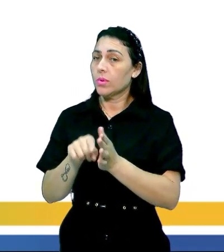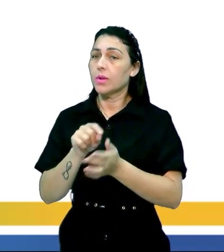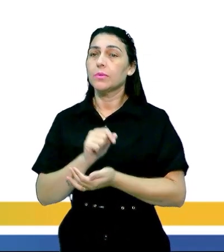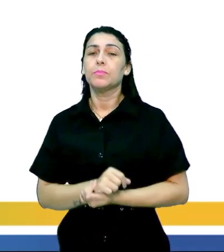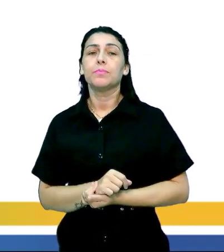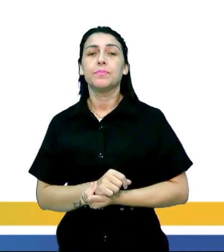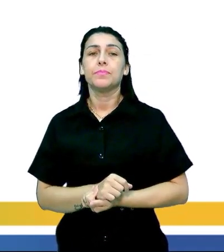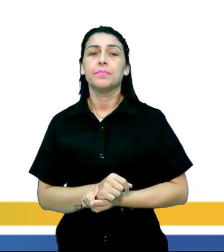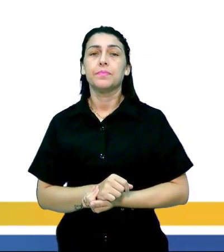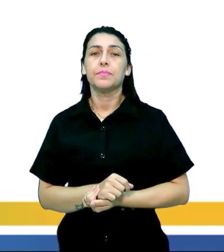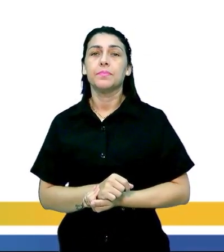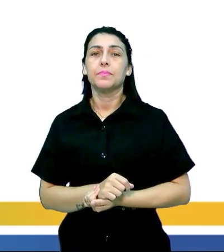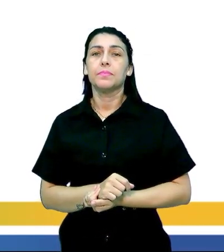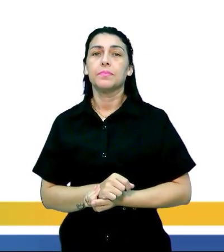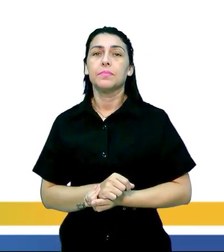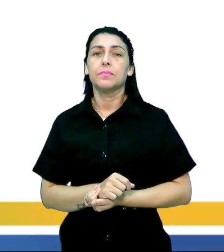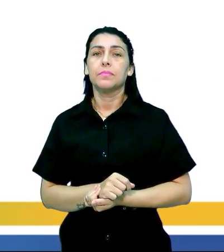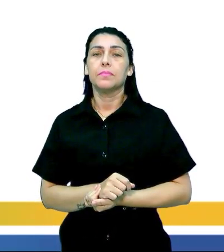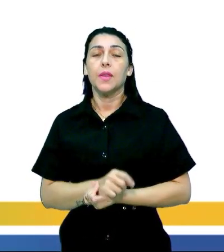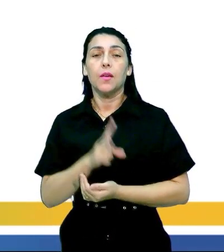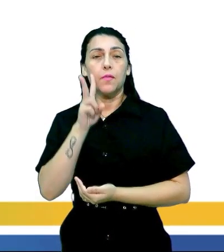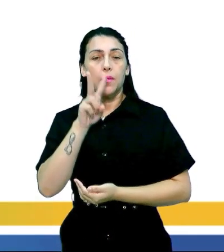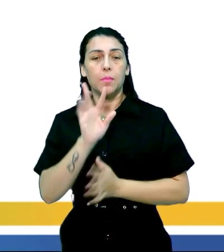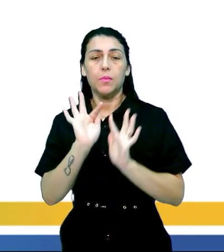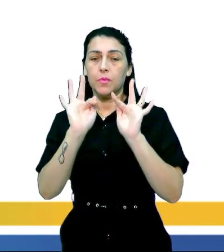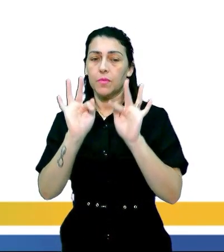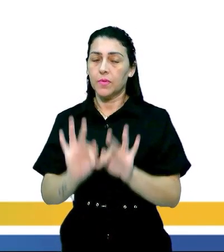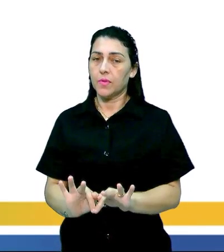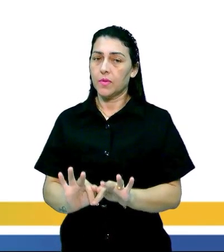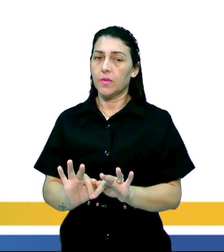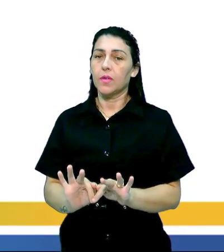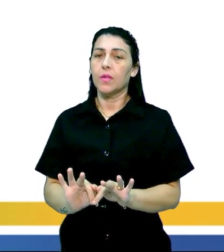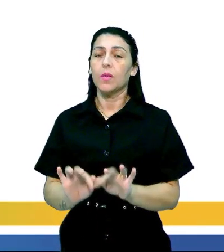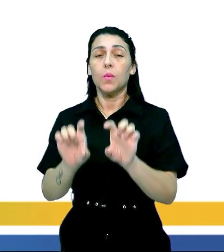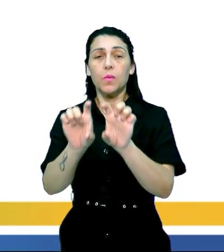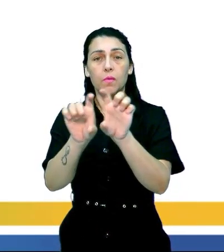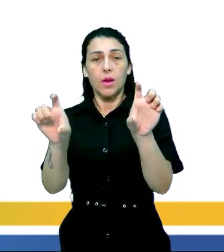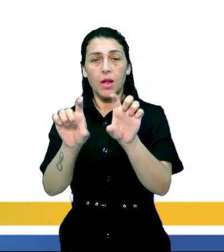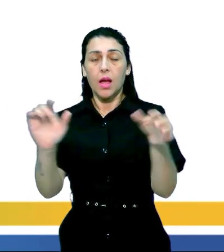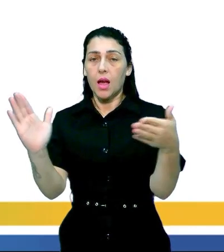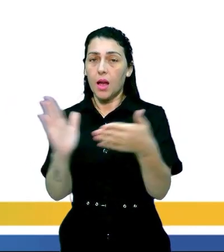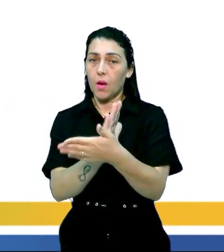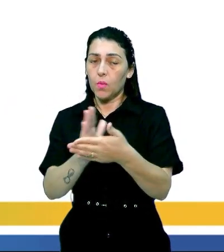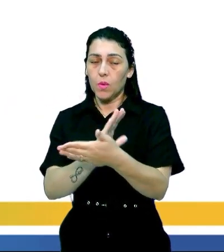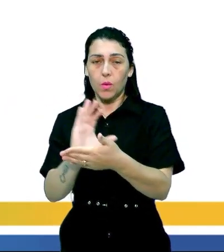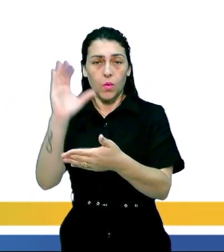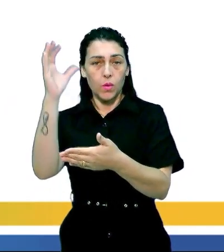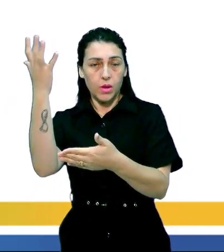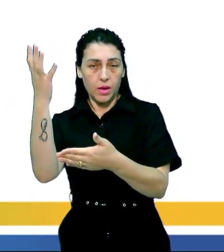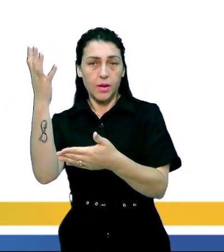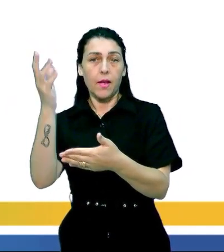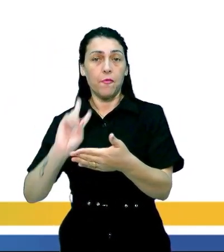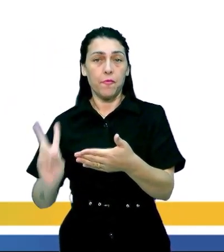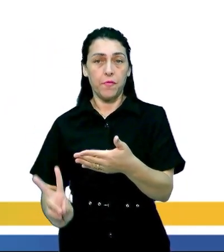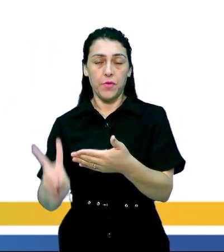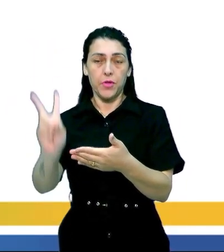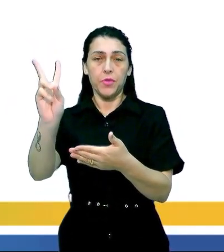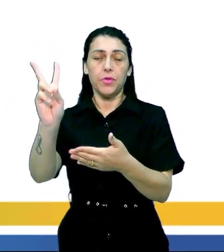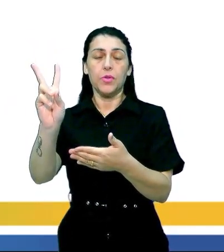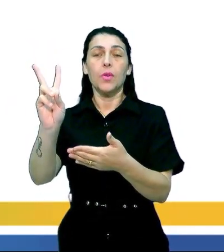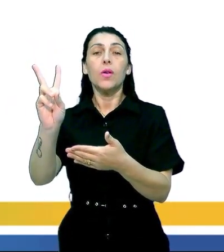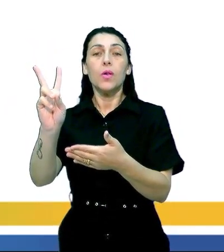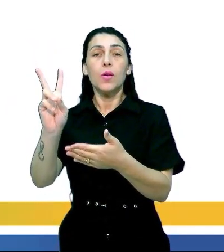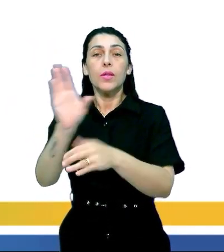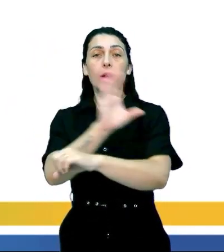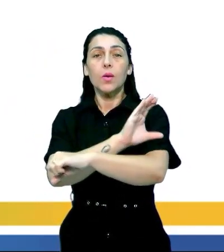né e vimos ali no final de acordo com esse fragmento alguns dos fatos que atestam a vitória nesse evento